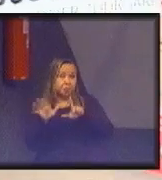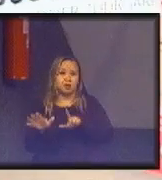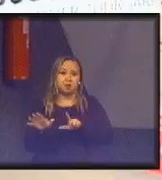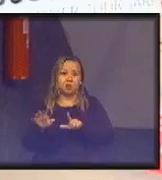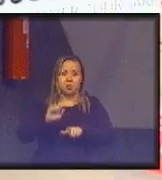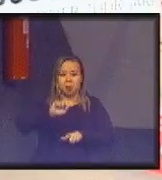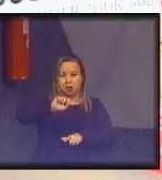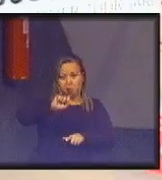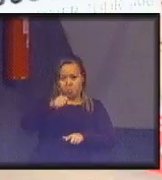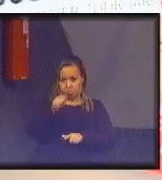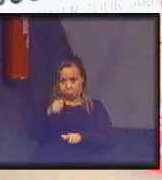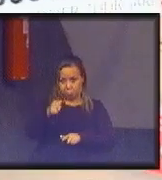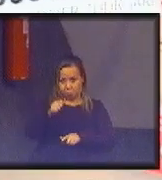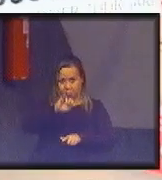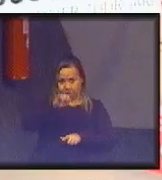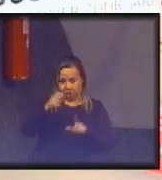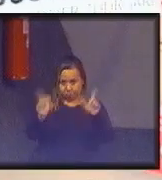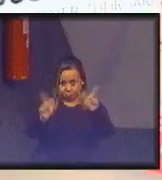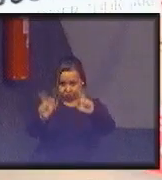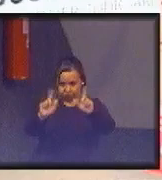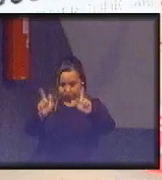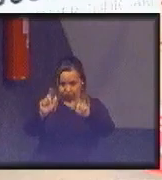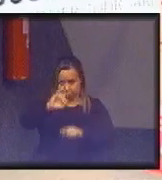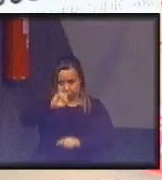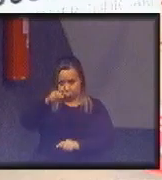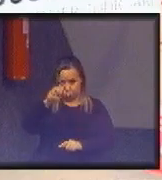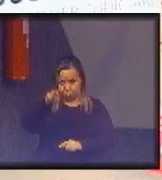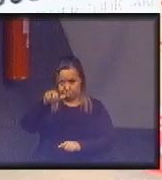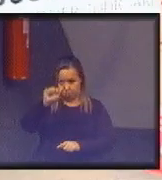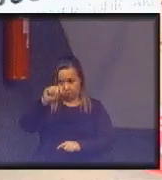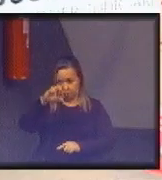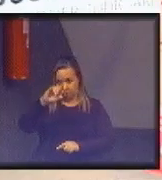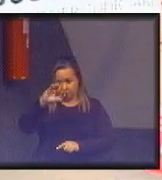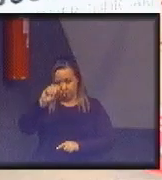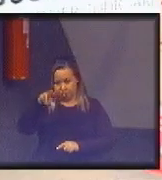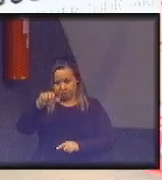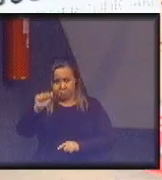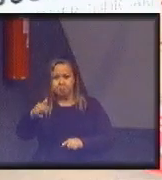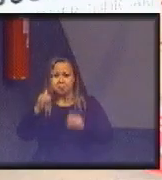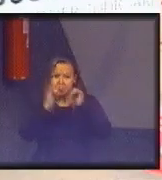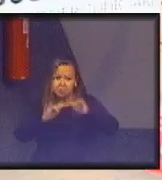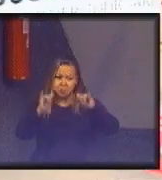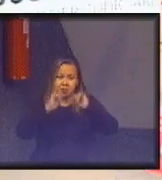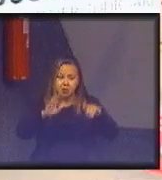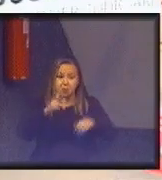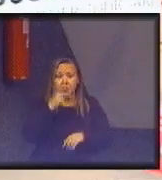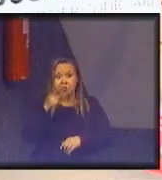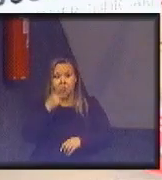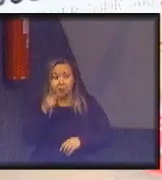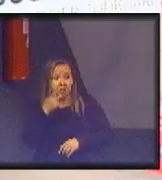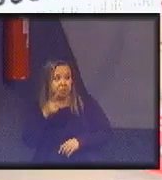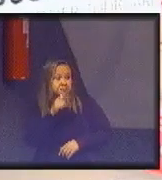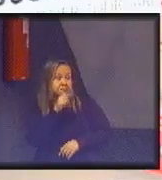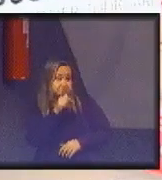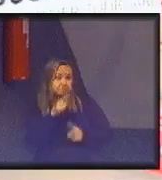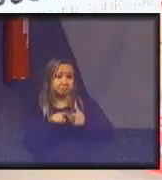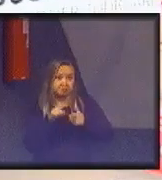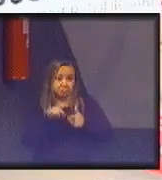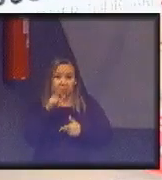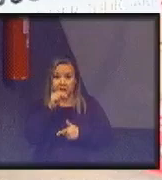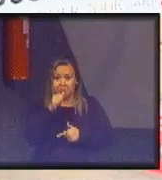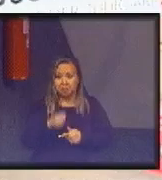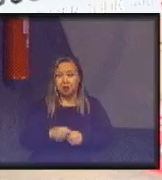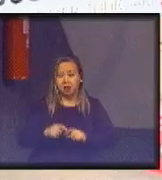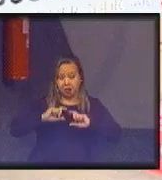ligamos no Jornal Nacional, vemos alguma notícia a respeito das colinas de Golã. Não é isso? Israel,